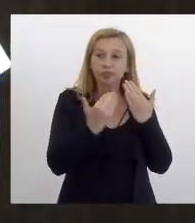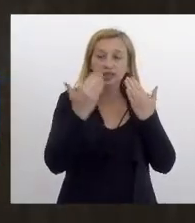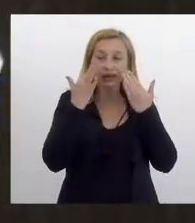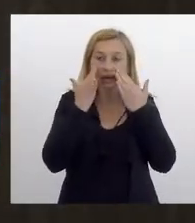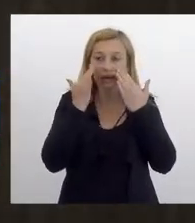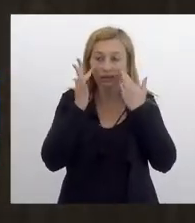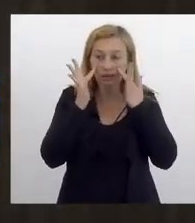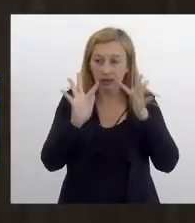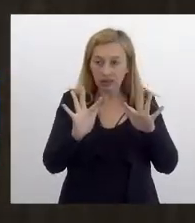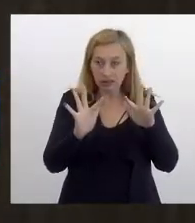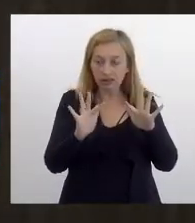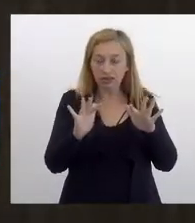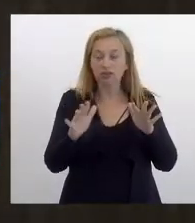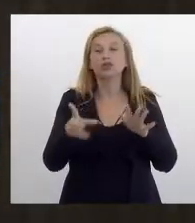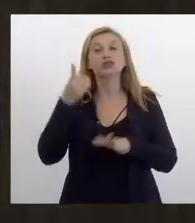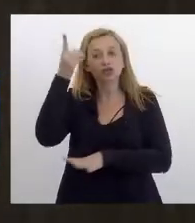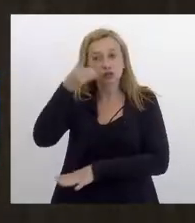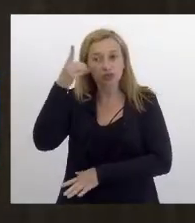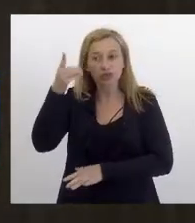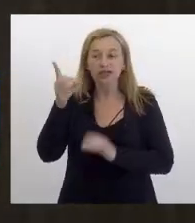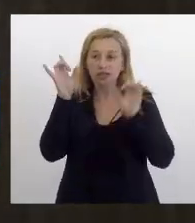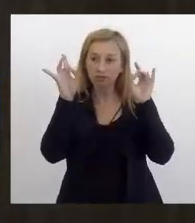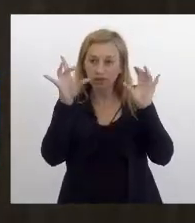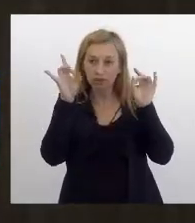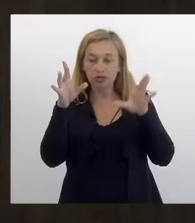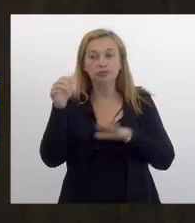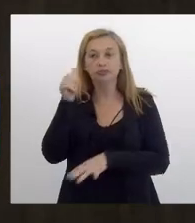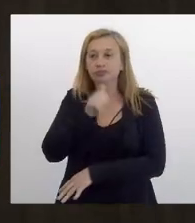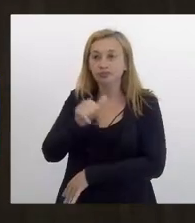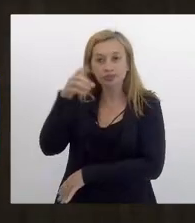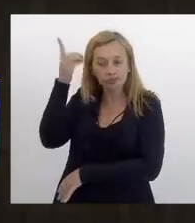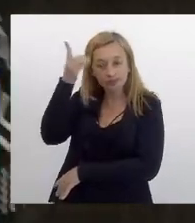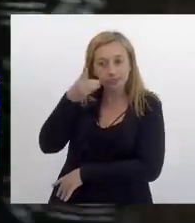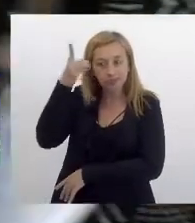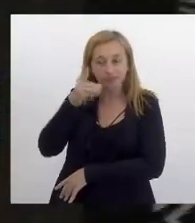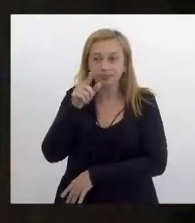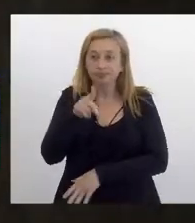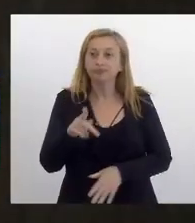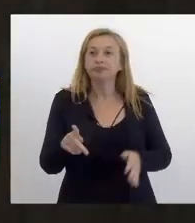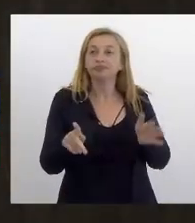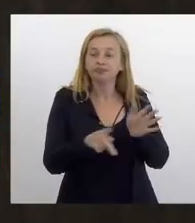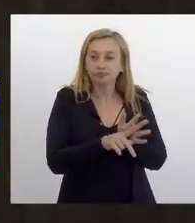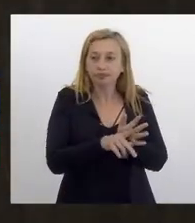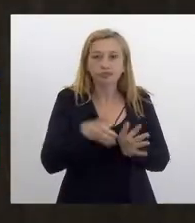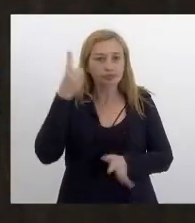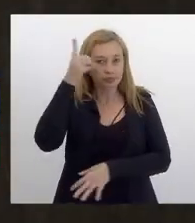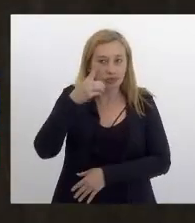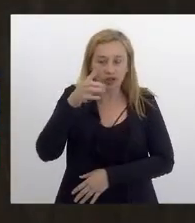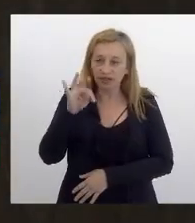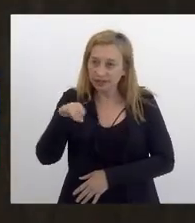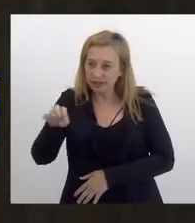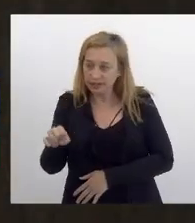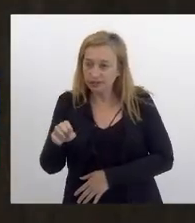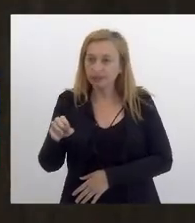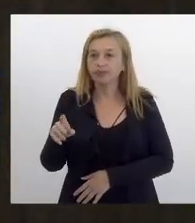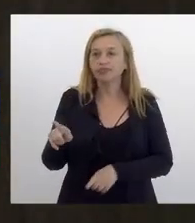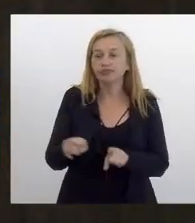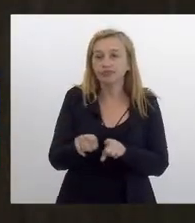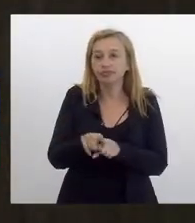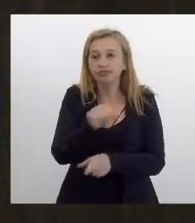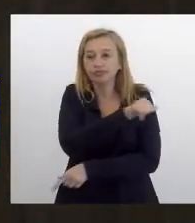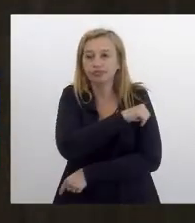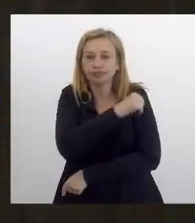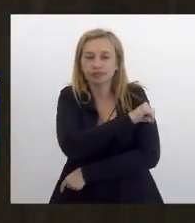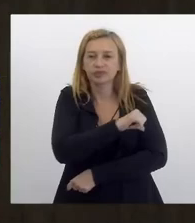deputados, especialmente das deputadas. Esse projeto da deputada Franciane Mota e da deputada enfermeira Regiane